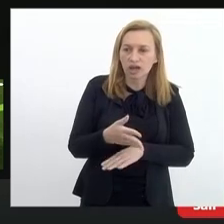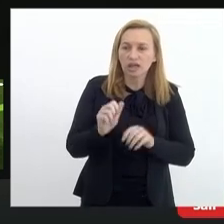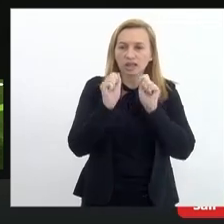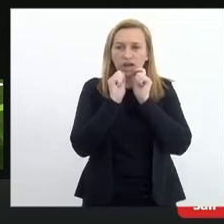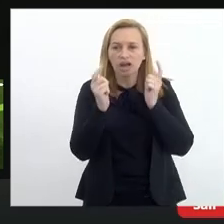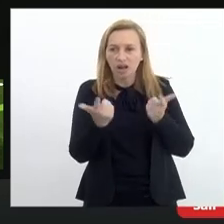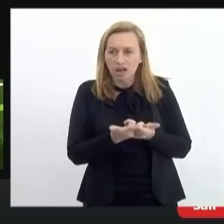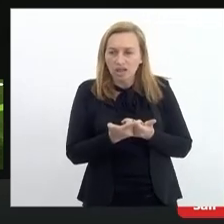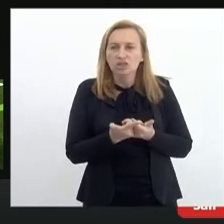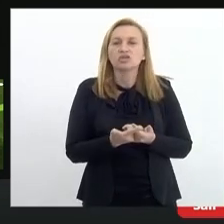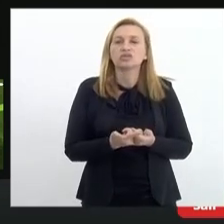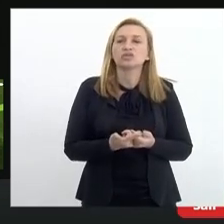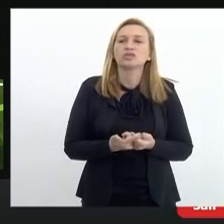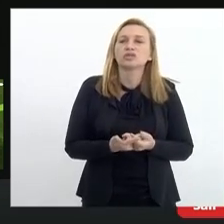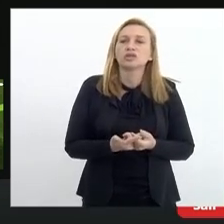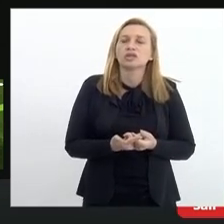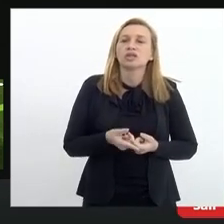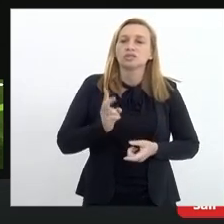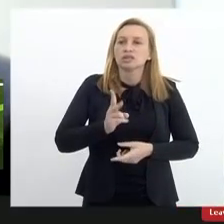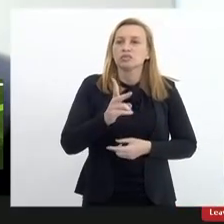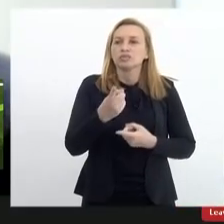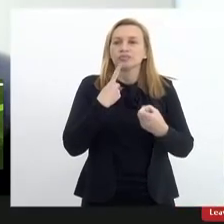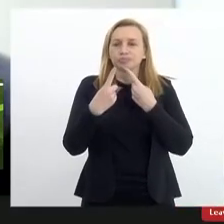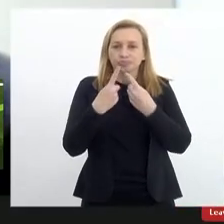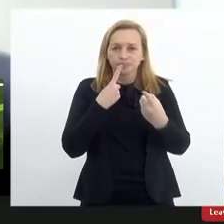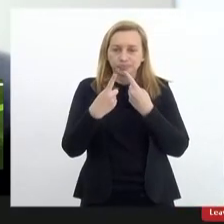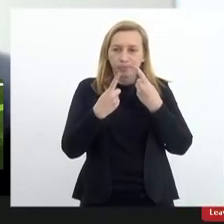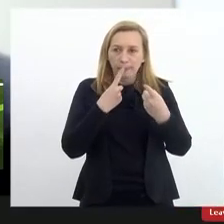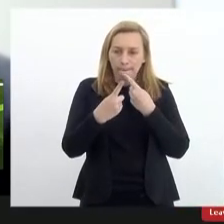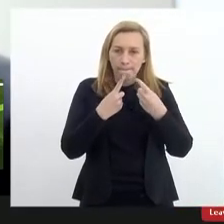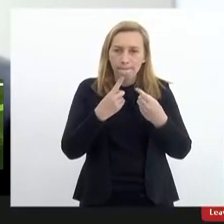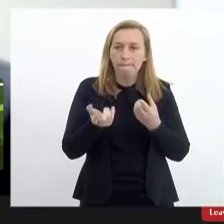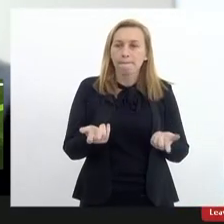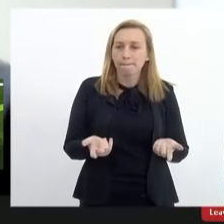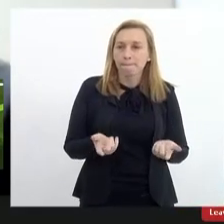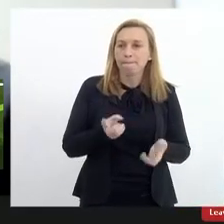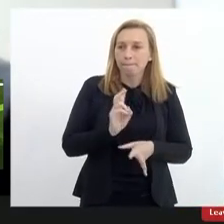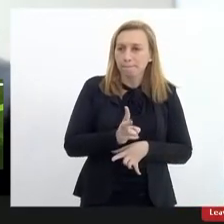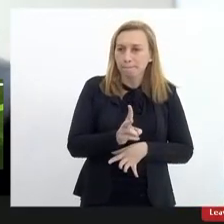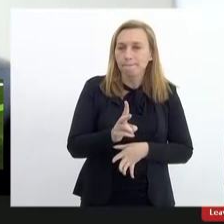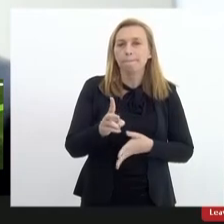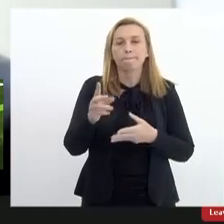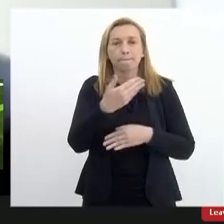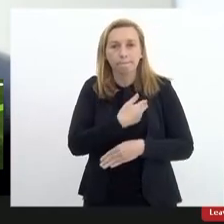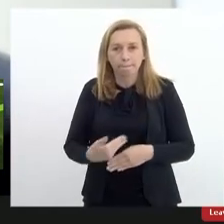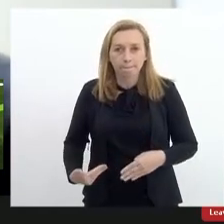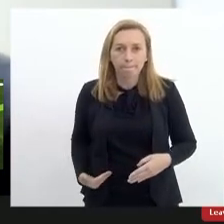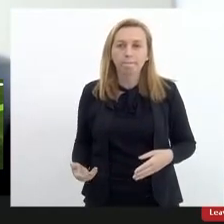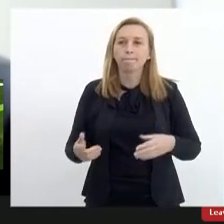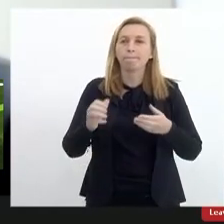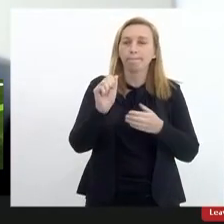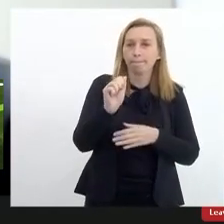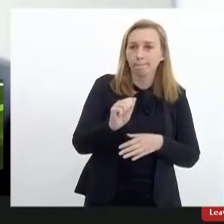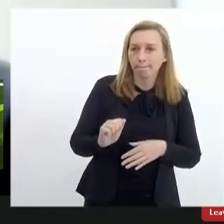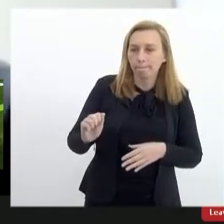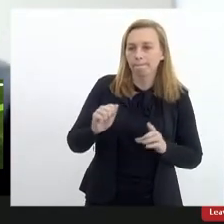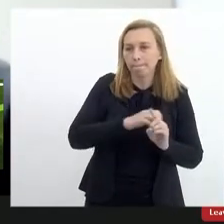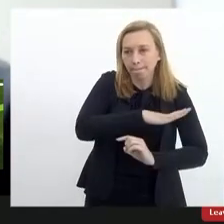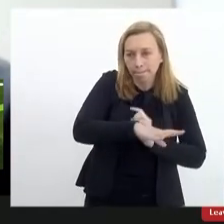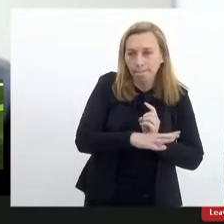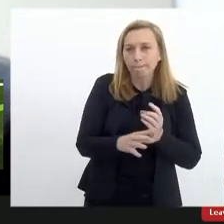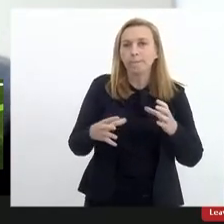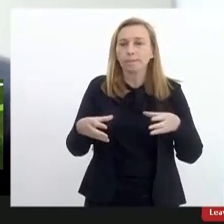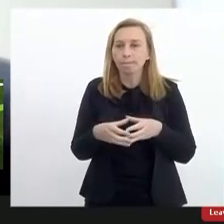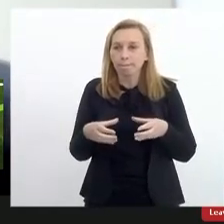Legislativa como sempre nós vamos fazer esse debate em diálogo permanente com o governo com a sociedade com a comunidade